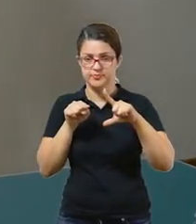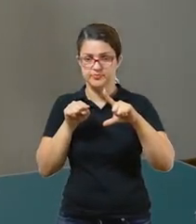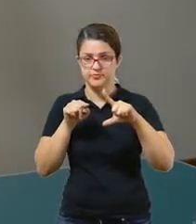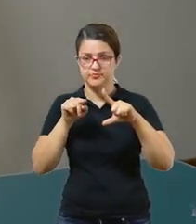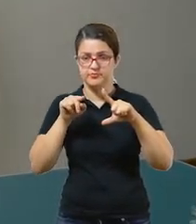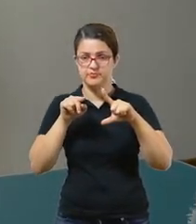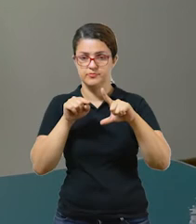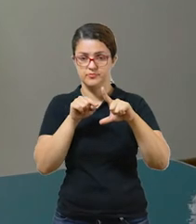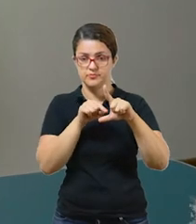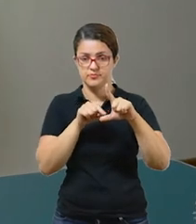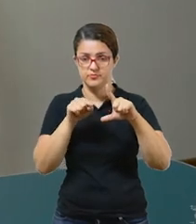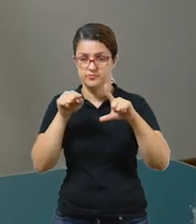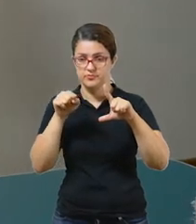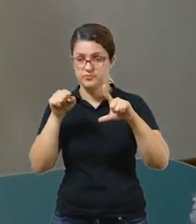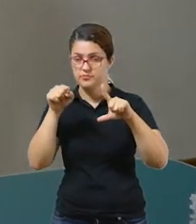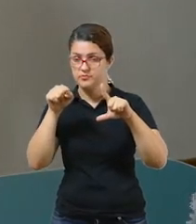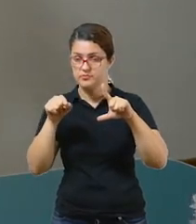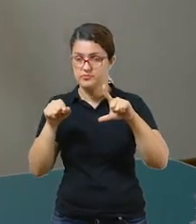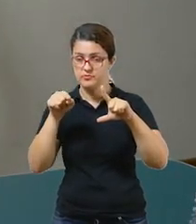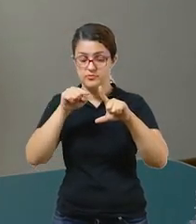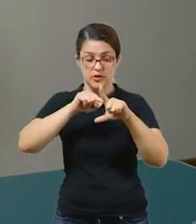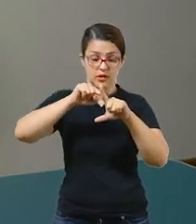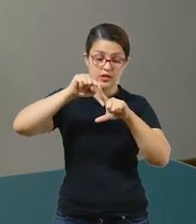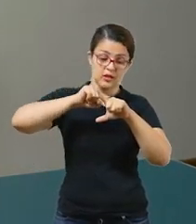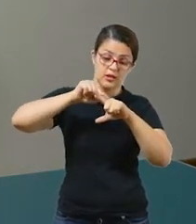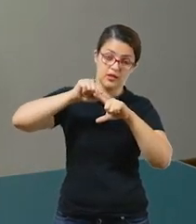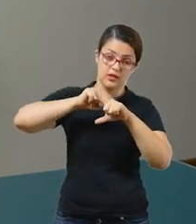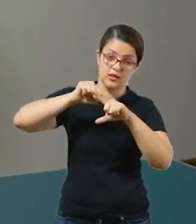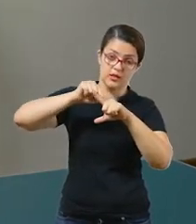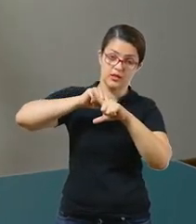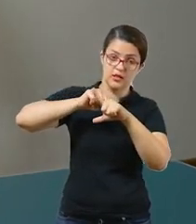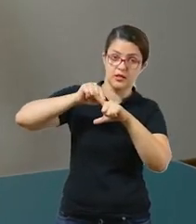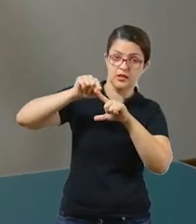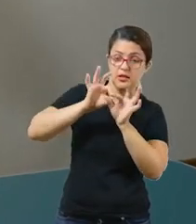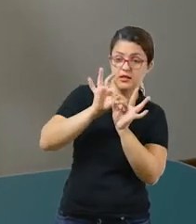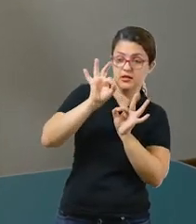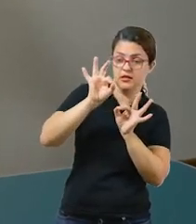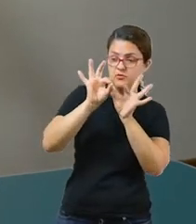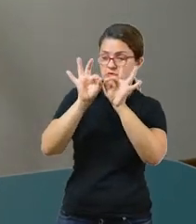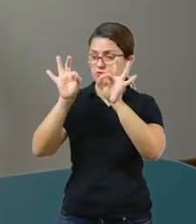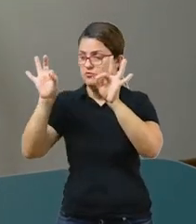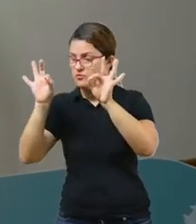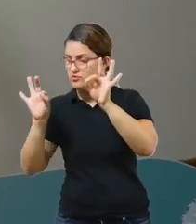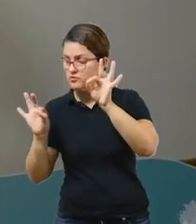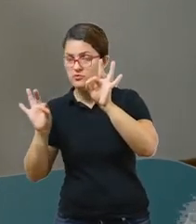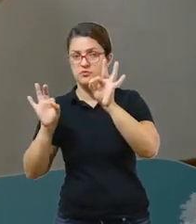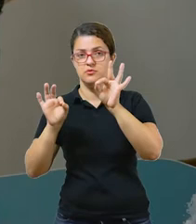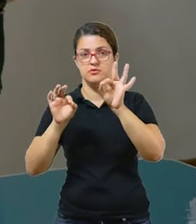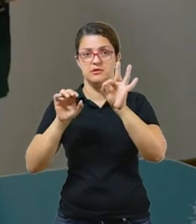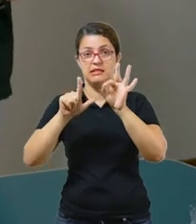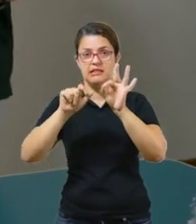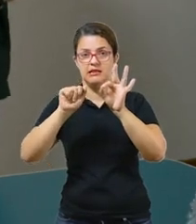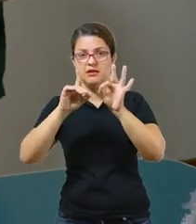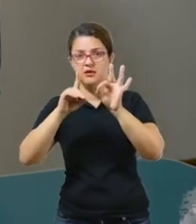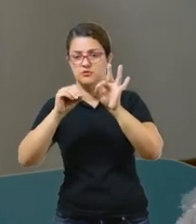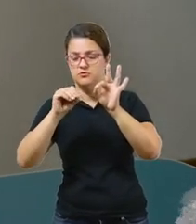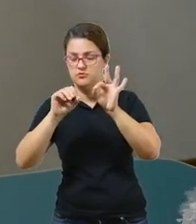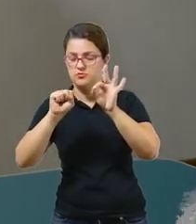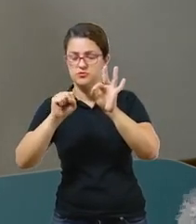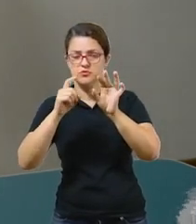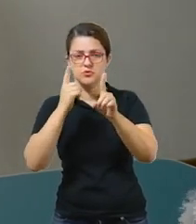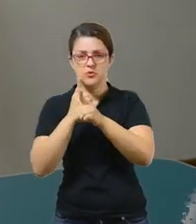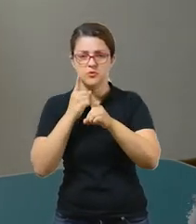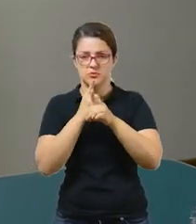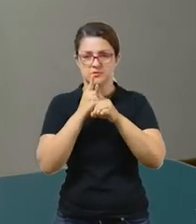Depois disso nós temos os lados. Os lados são as linhas, ok? Que compõem e que nós podemos encontrar em